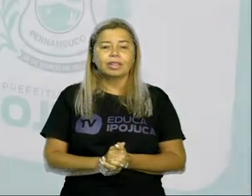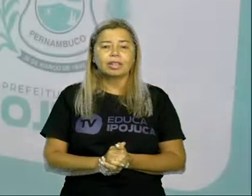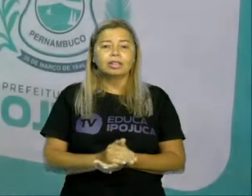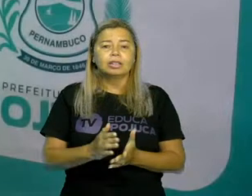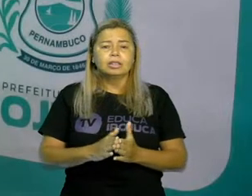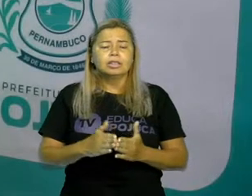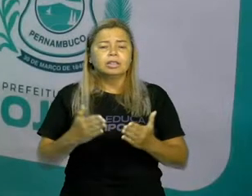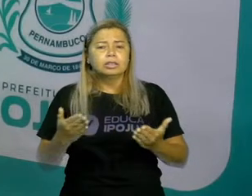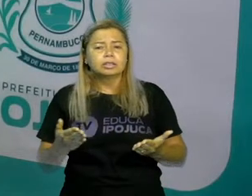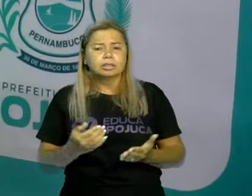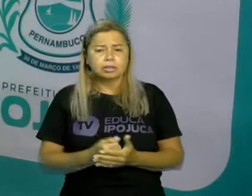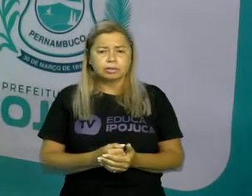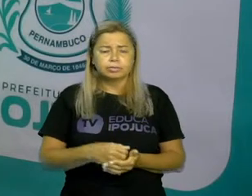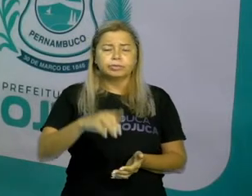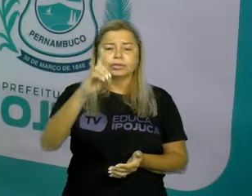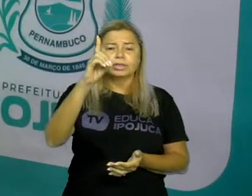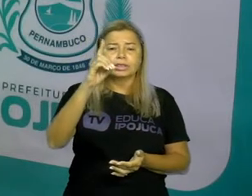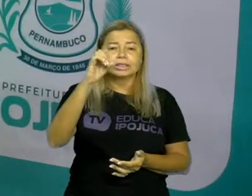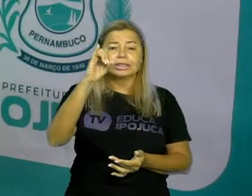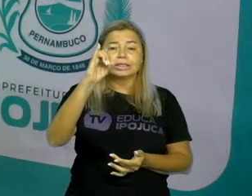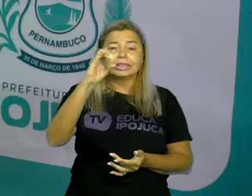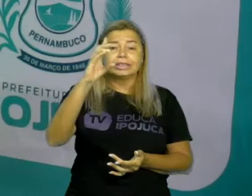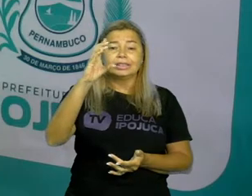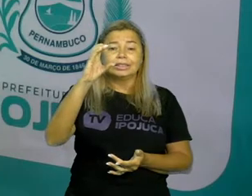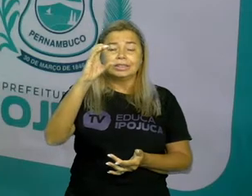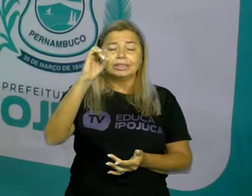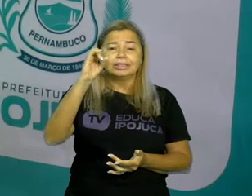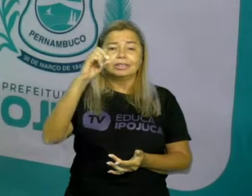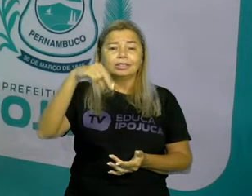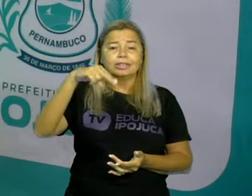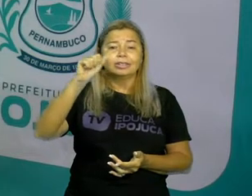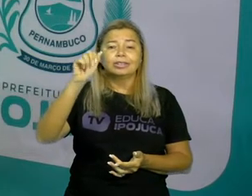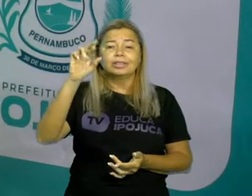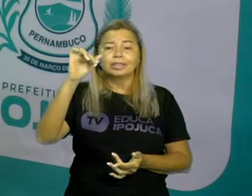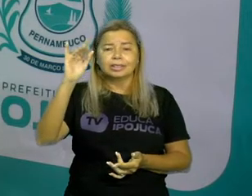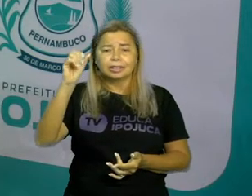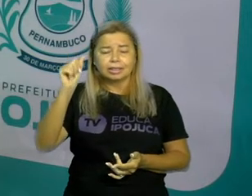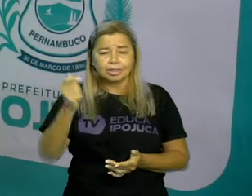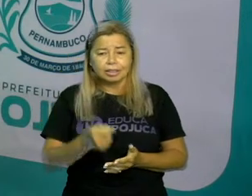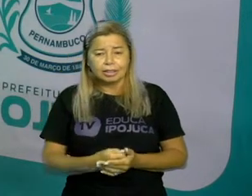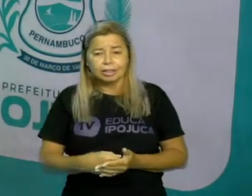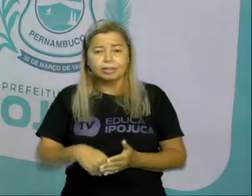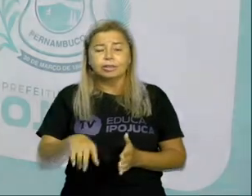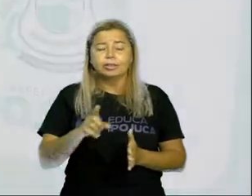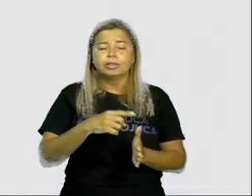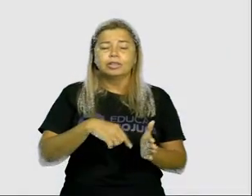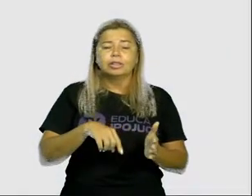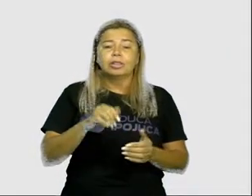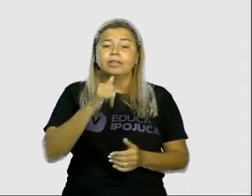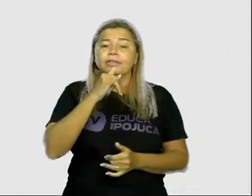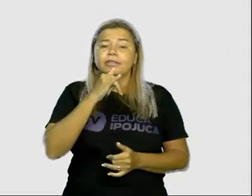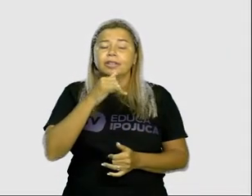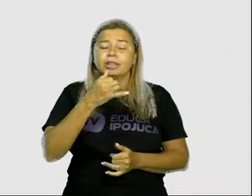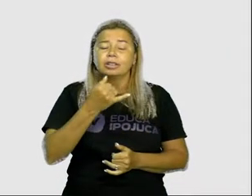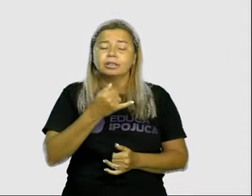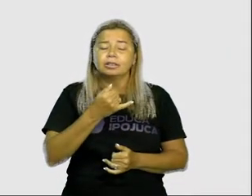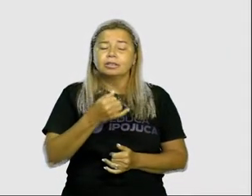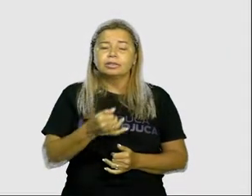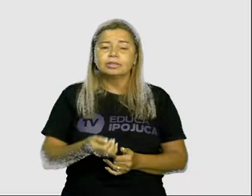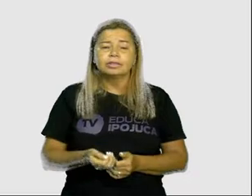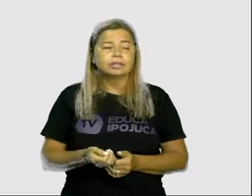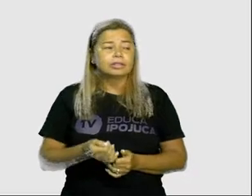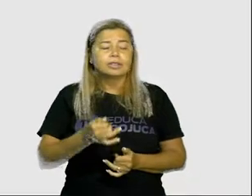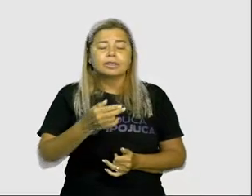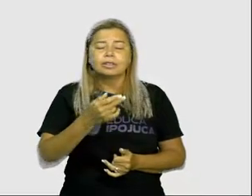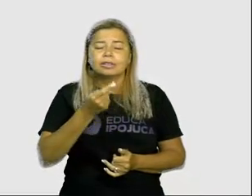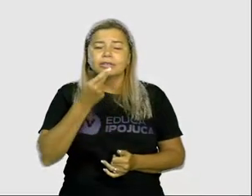dicionário, diz a seguinte definição. Então, vamos lá. Então, diz aí, curiosidade. É um